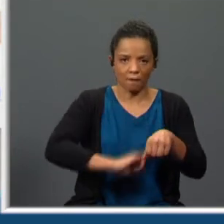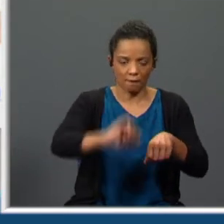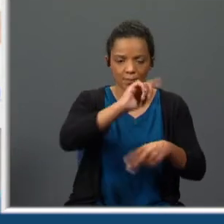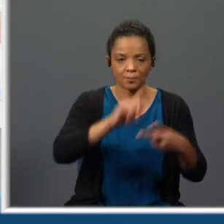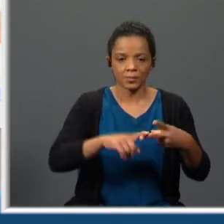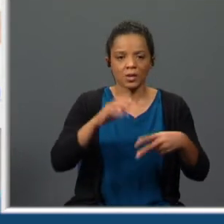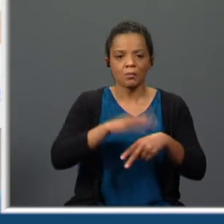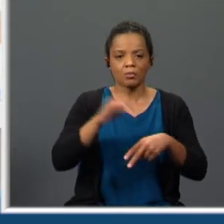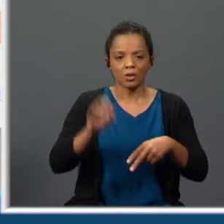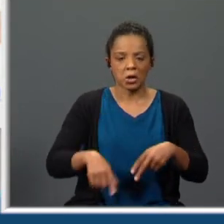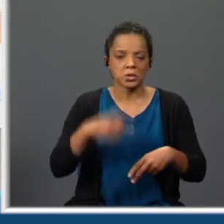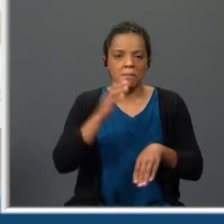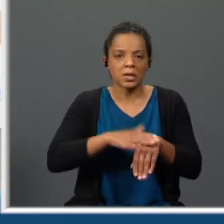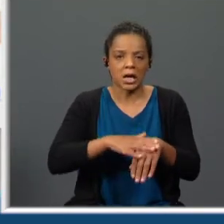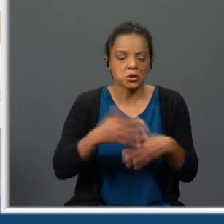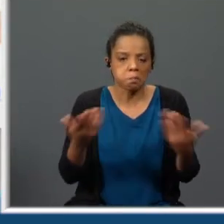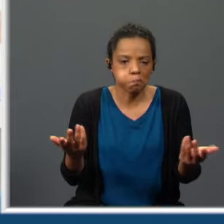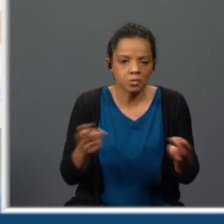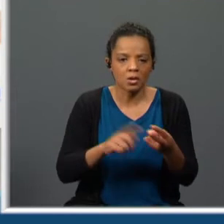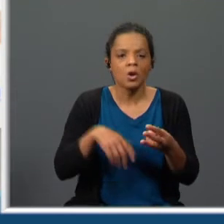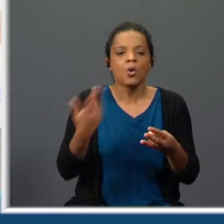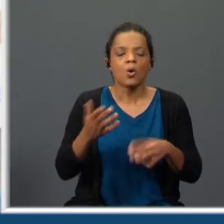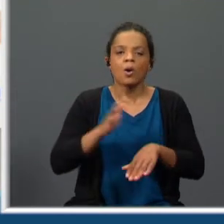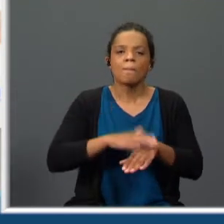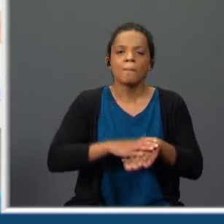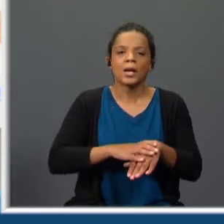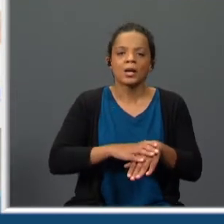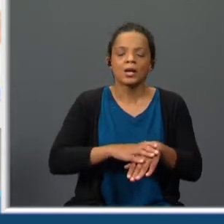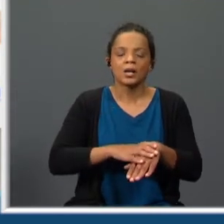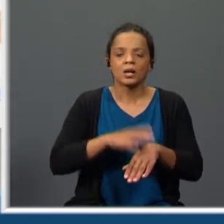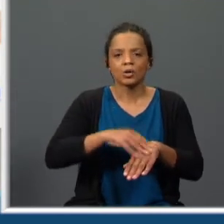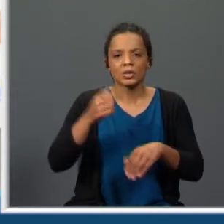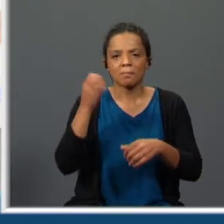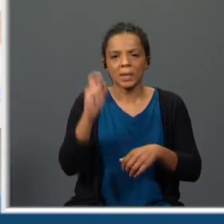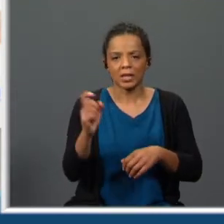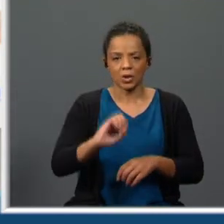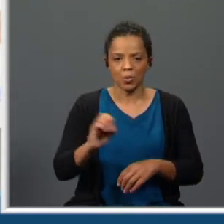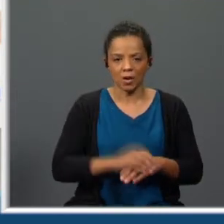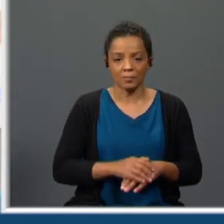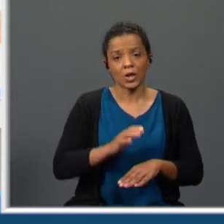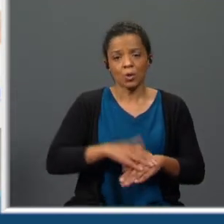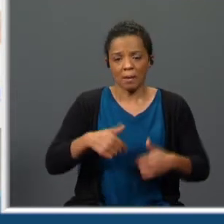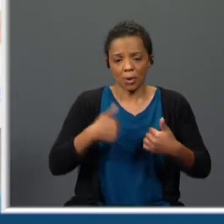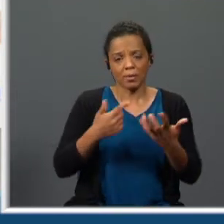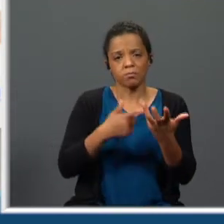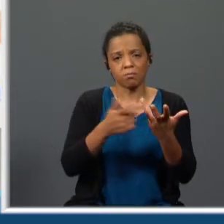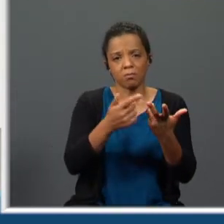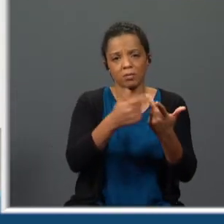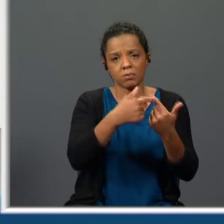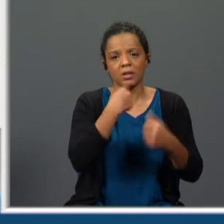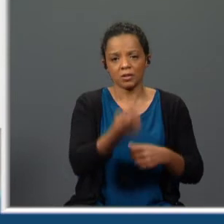ele não reconhece os seus pecados ou porque ela não pecou por maldade porque ela própria os enumera